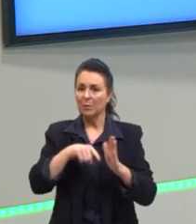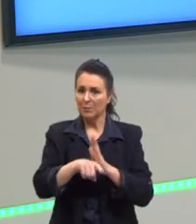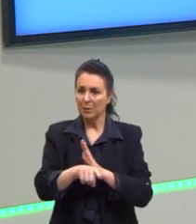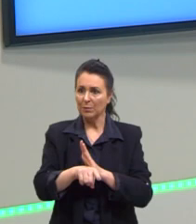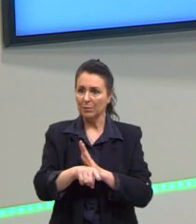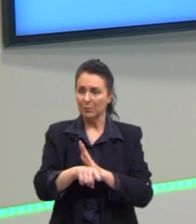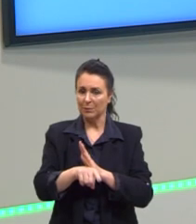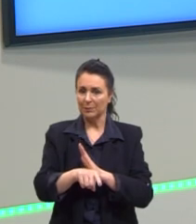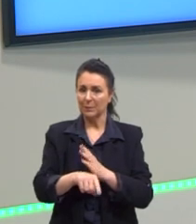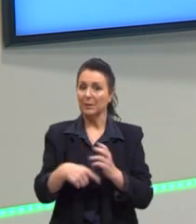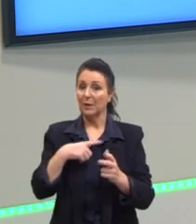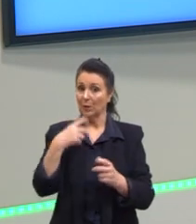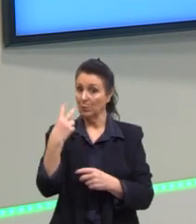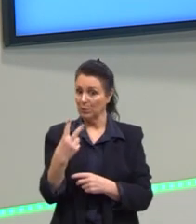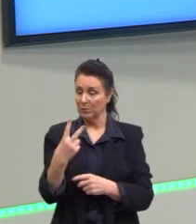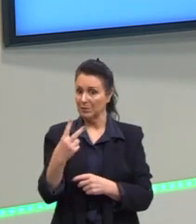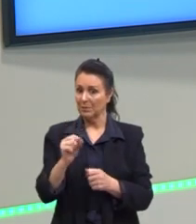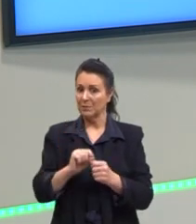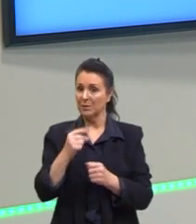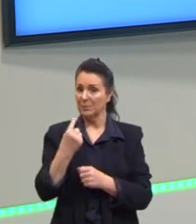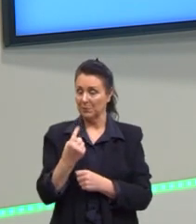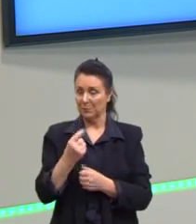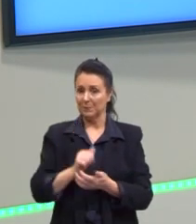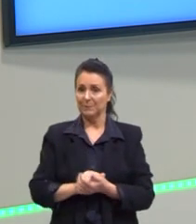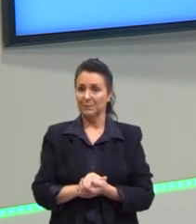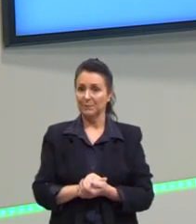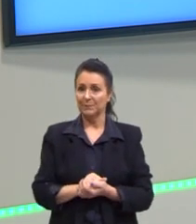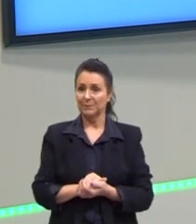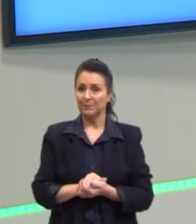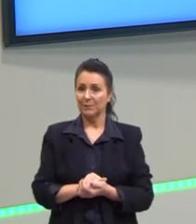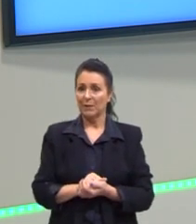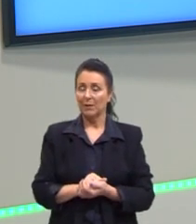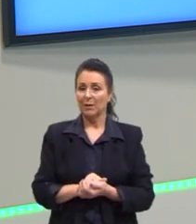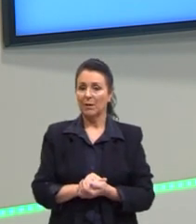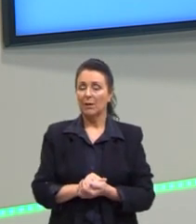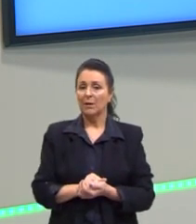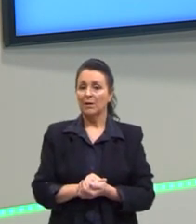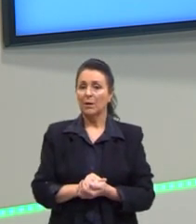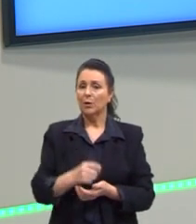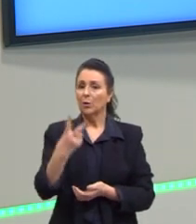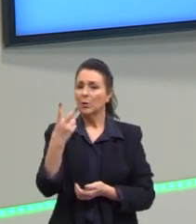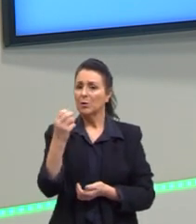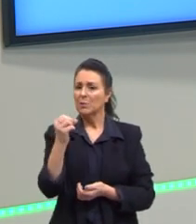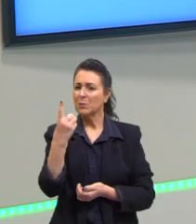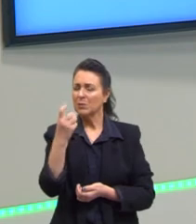vai dar tempo de fazer as duas. Mas vamos ver bem essa aqui, do Enem 2018.